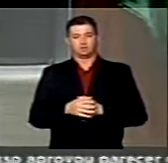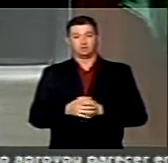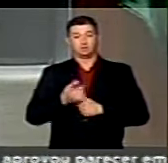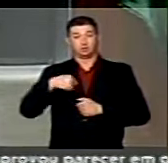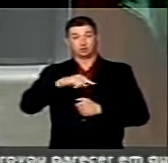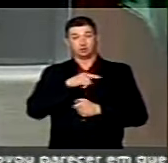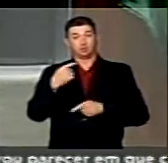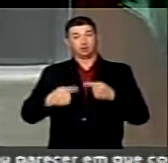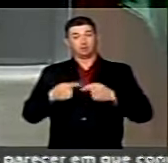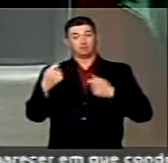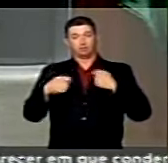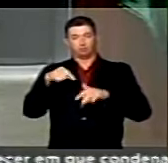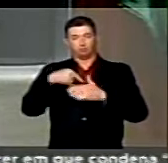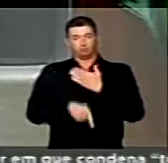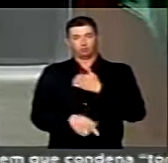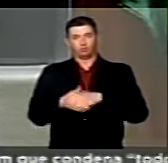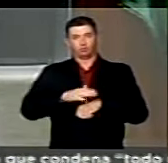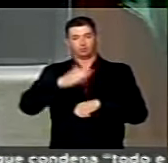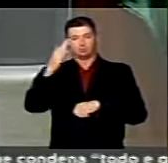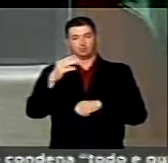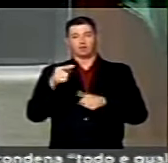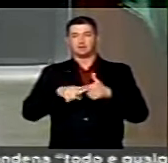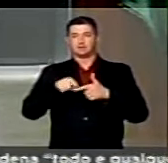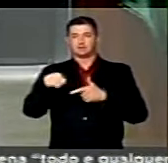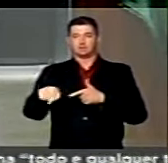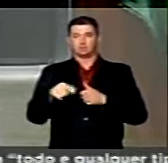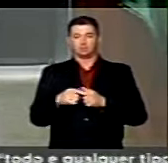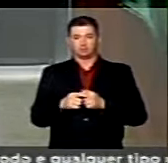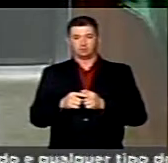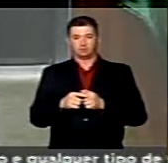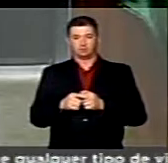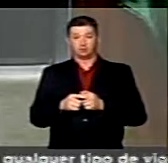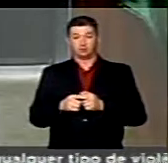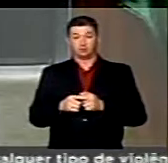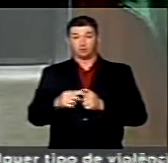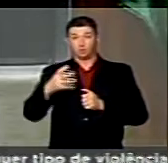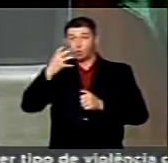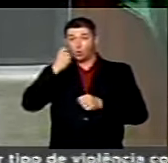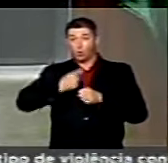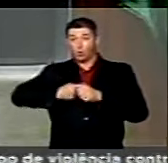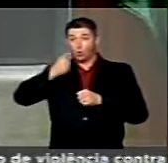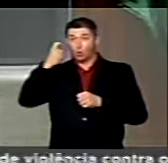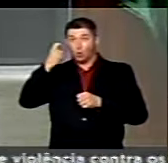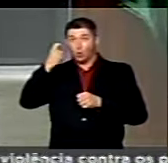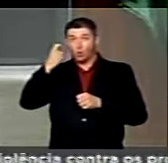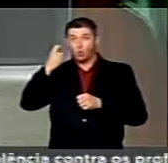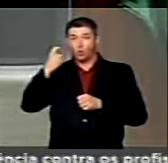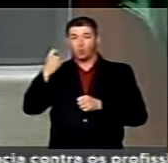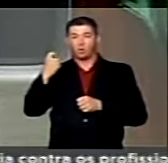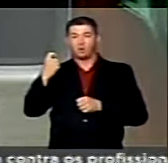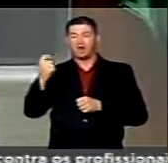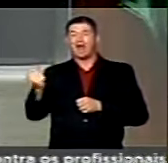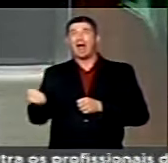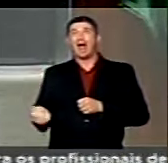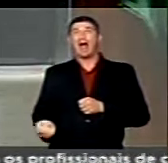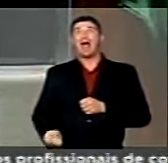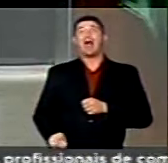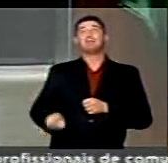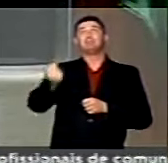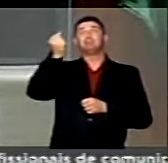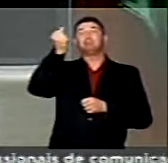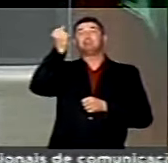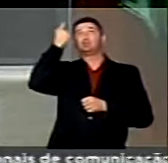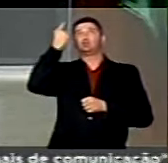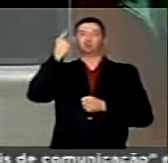Nós precisamos debater com profundidade esse problema dos lucros absurdos,